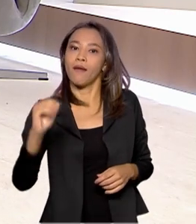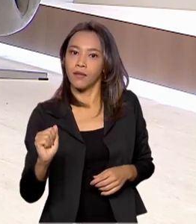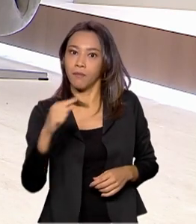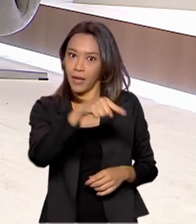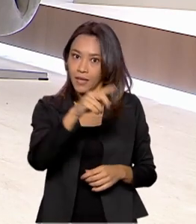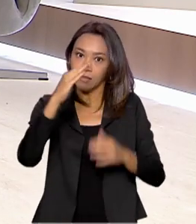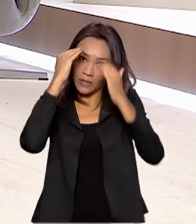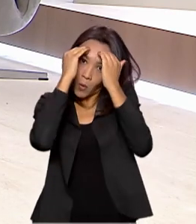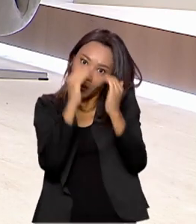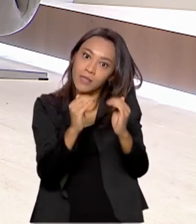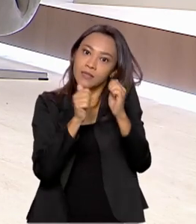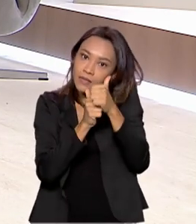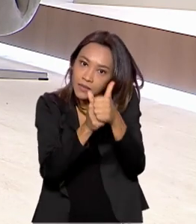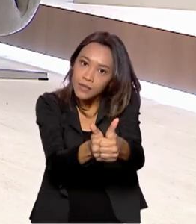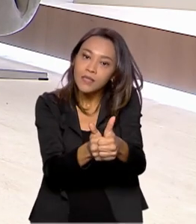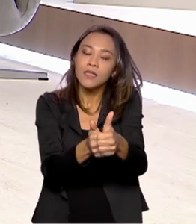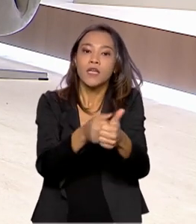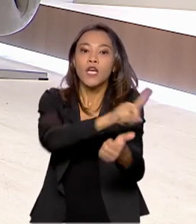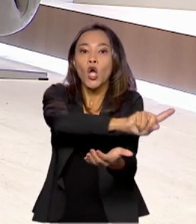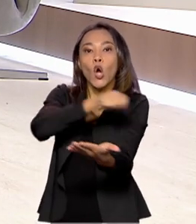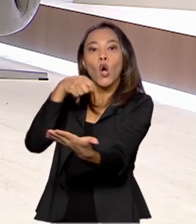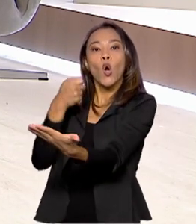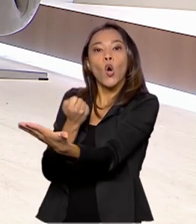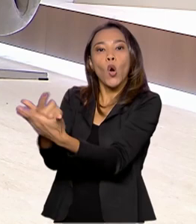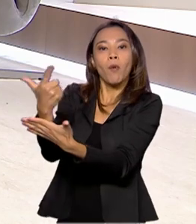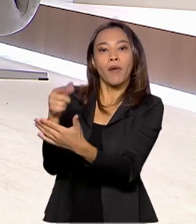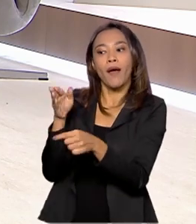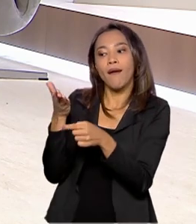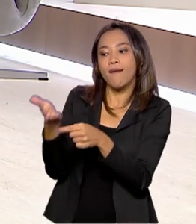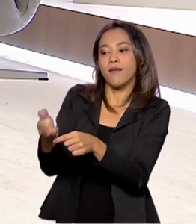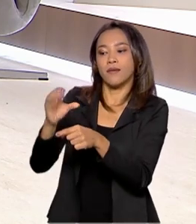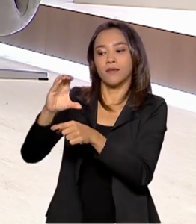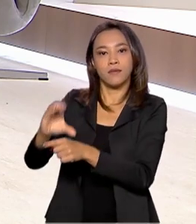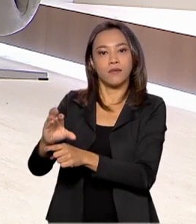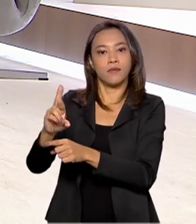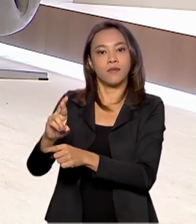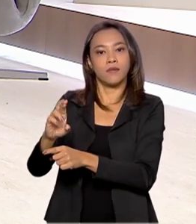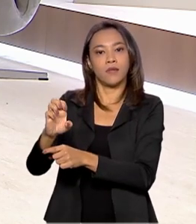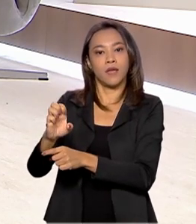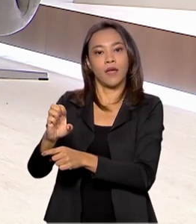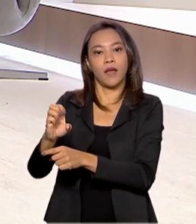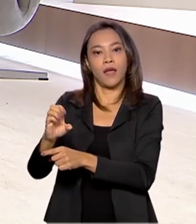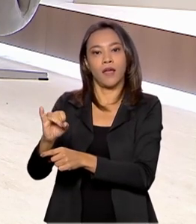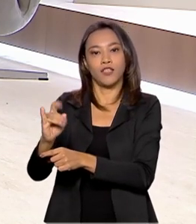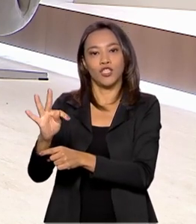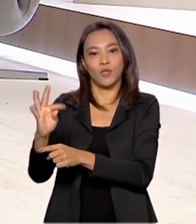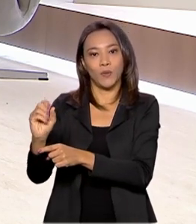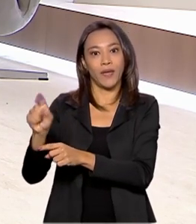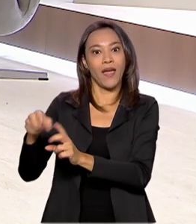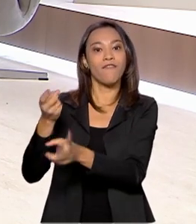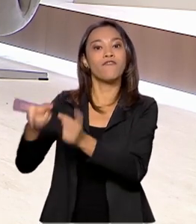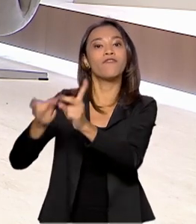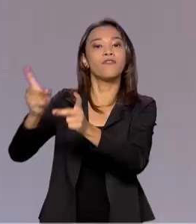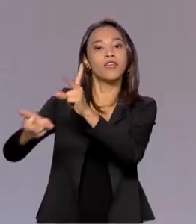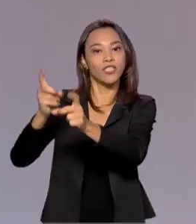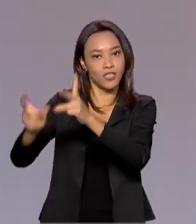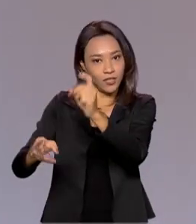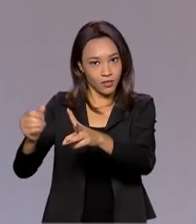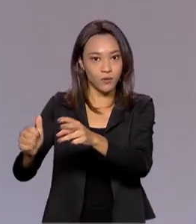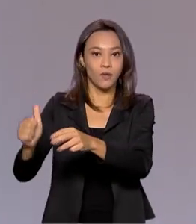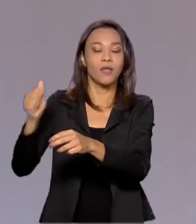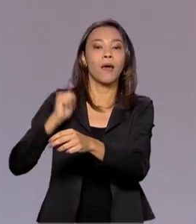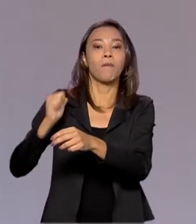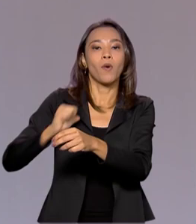cumprir essa meta, comprar esses créditos de descarbonização que são comercializados na nossa Bolsa de Valores. Esse é o único